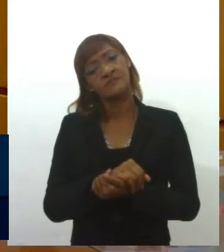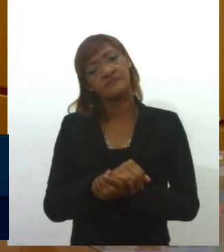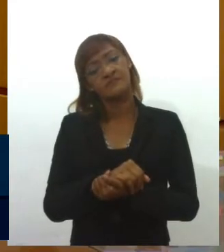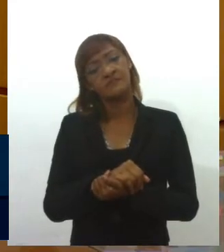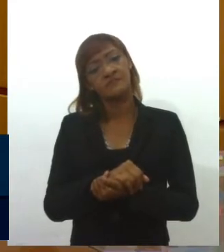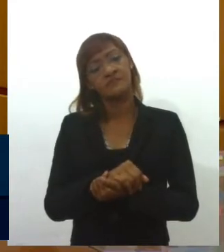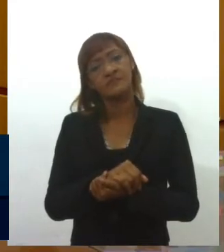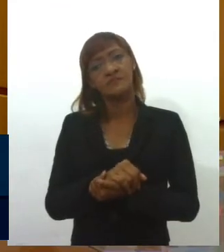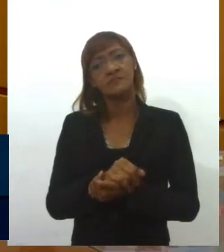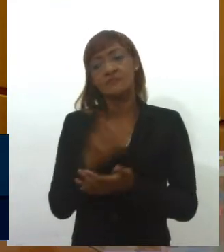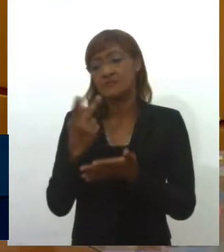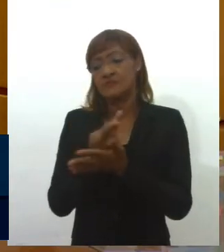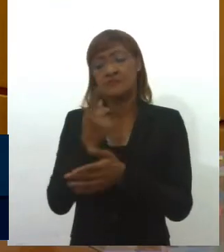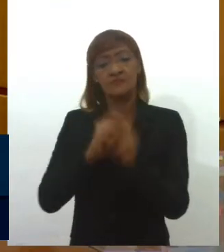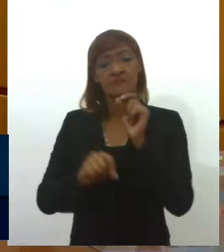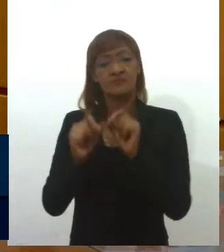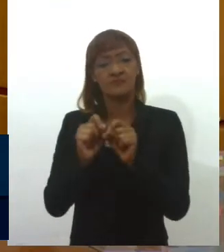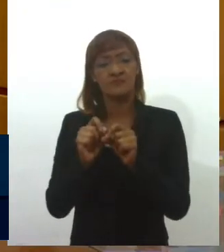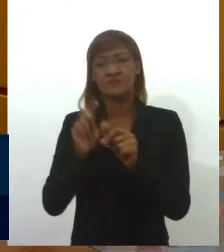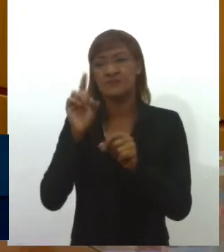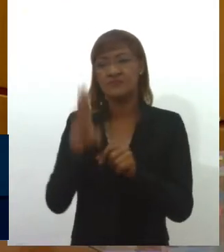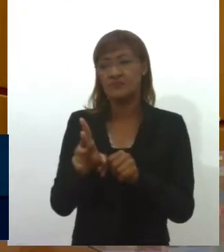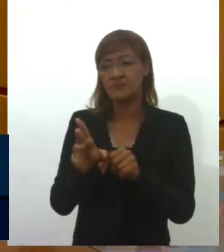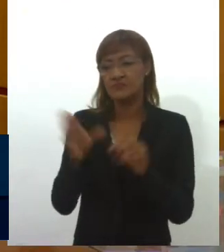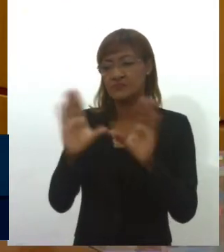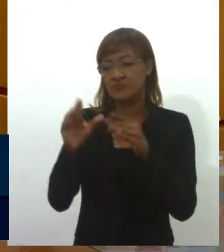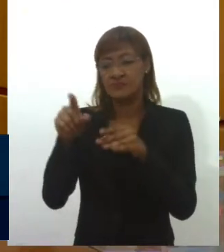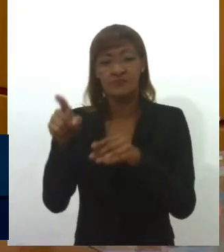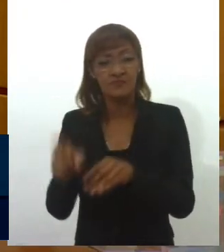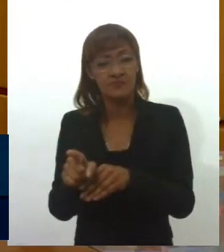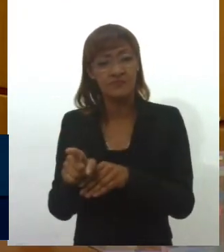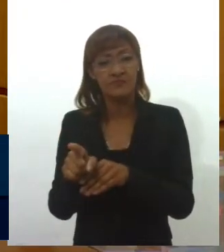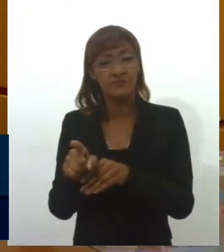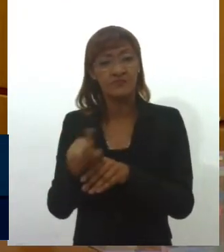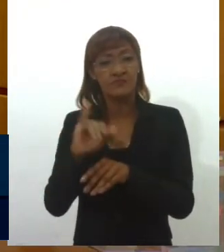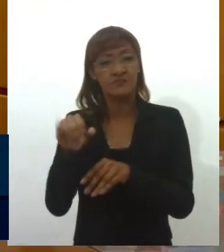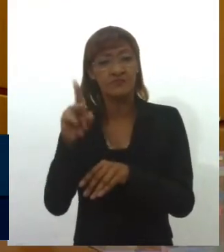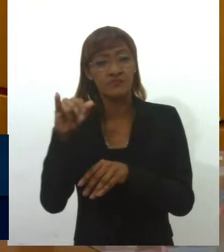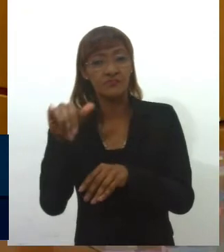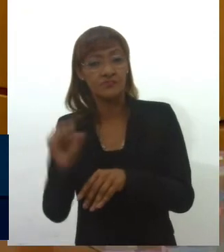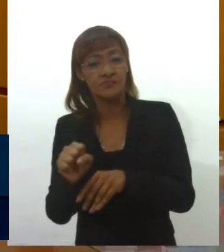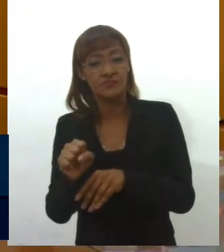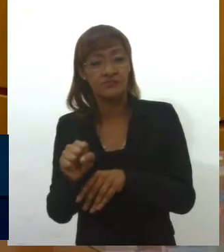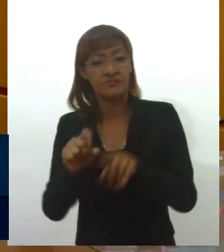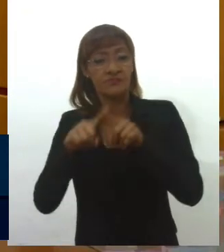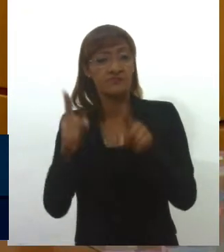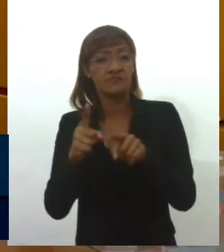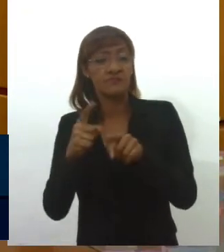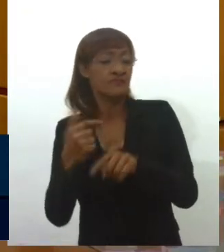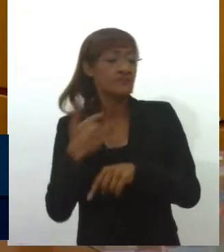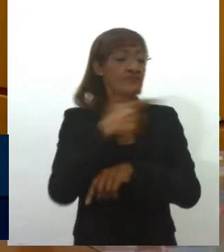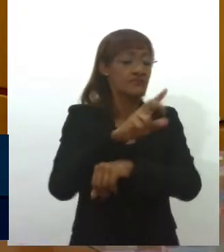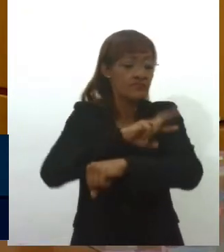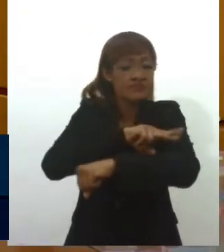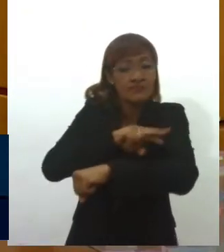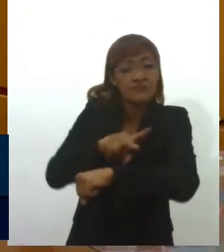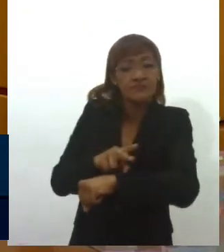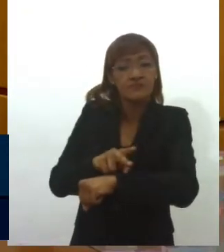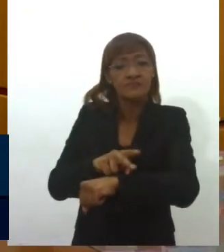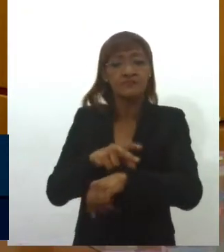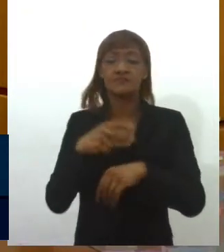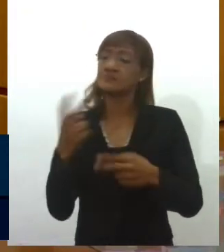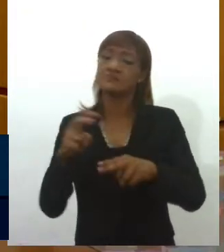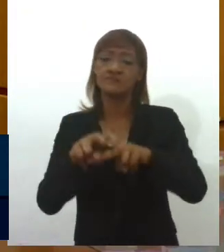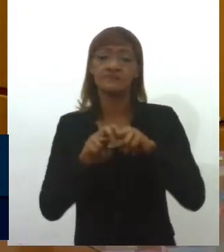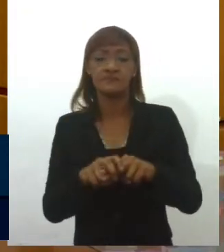nazista não foi apenas contra os judeus, foi uma pregação de supremacia de uma raça, a raça ariana sobre as demais. portanto,